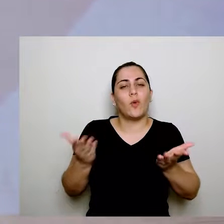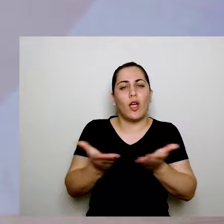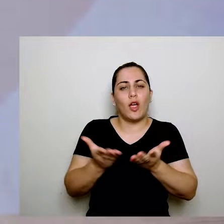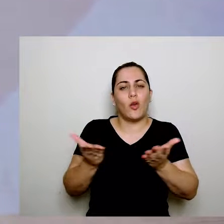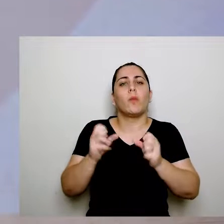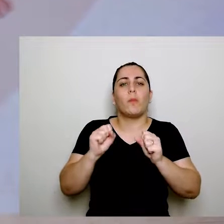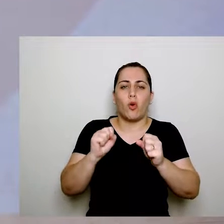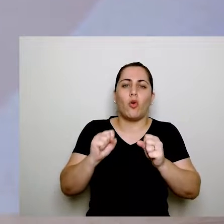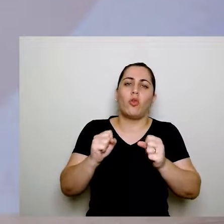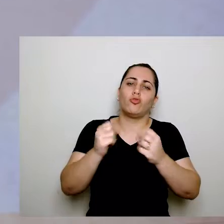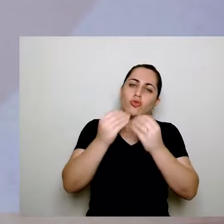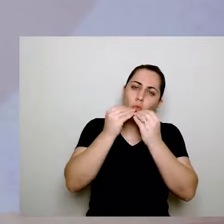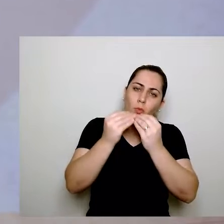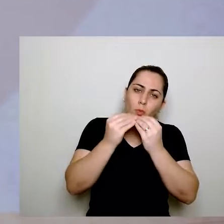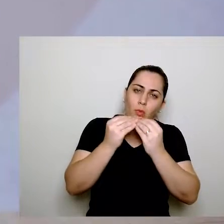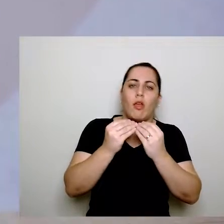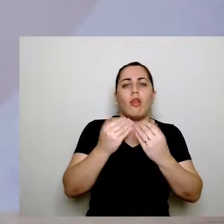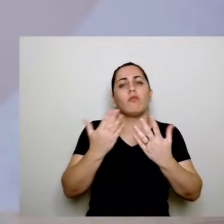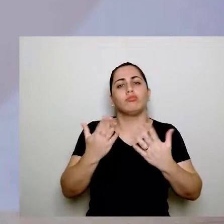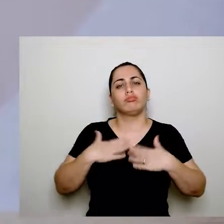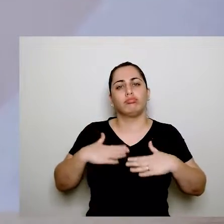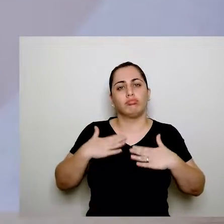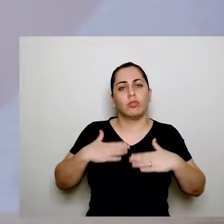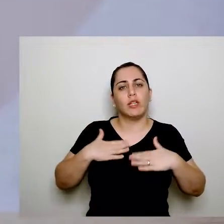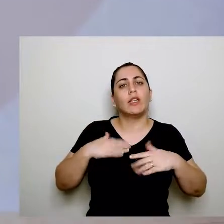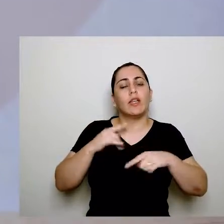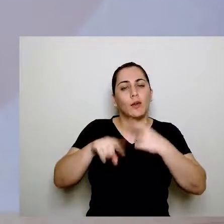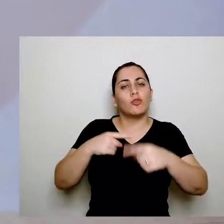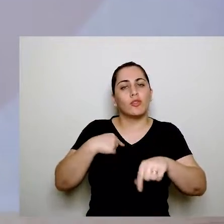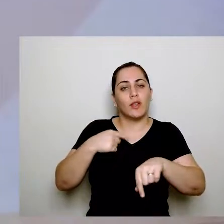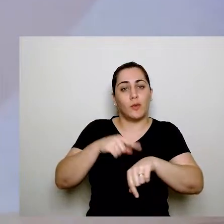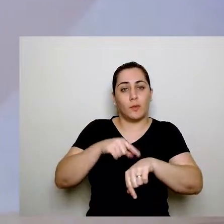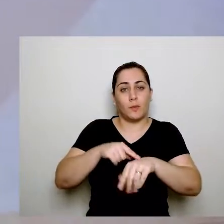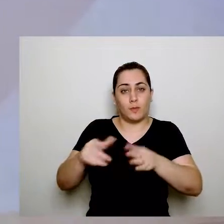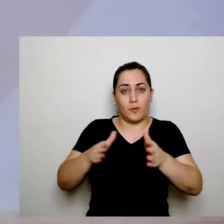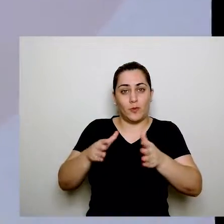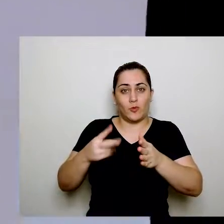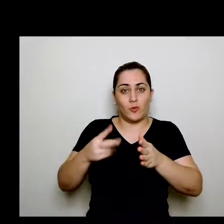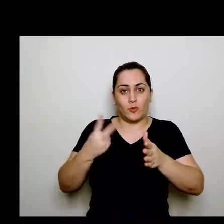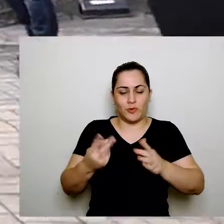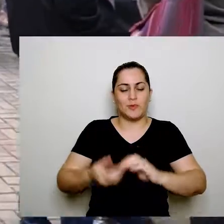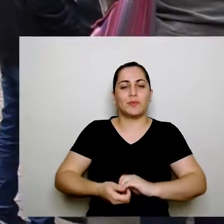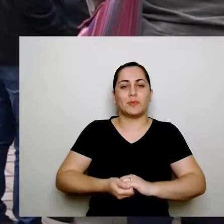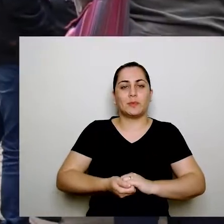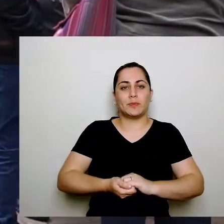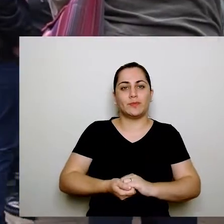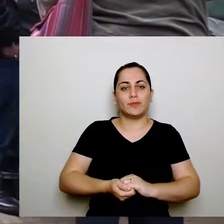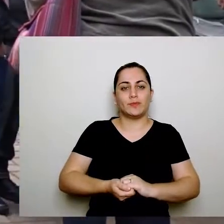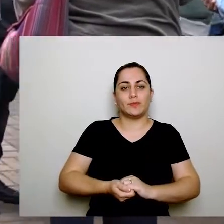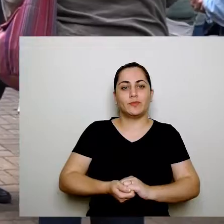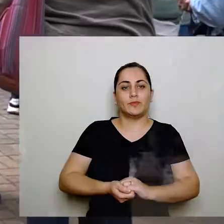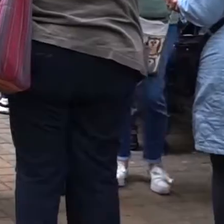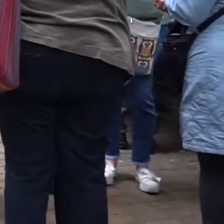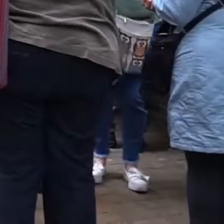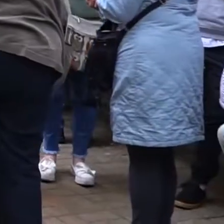ir para lá, tomar um lanchinho e eu convido todo mundo a ficar que ainda tem o momento 2 da nossa oficina. E